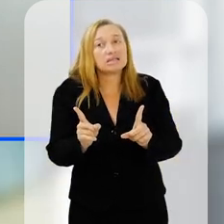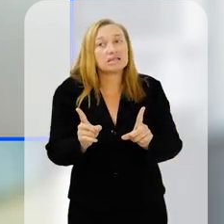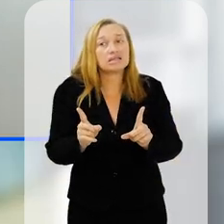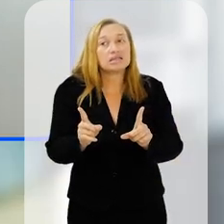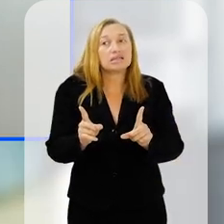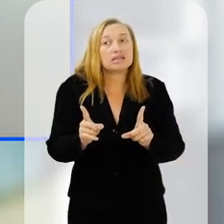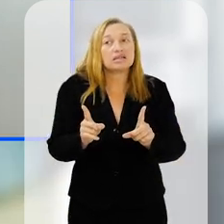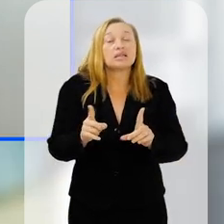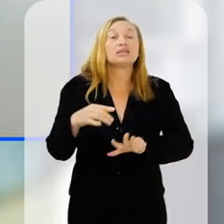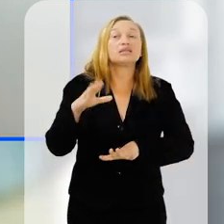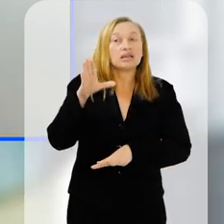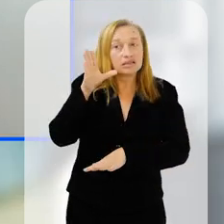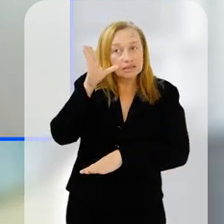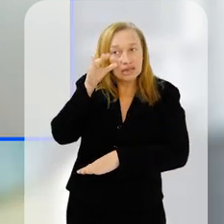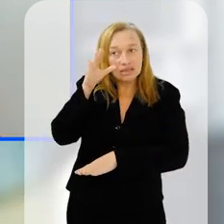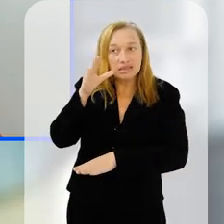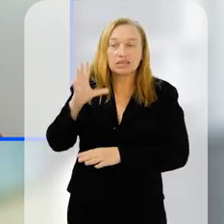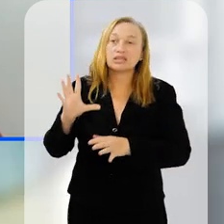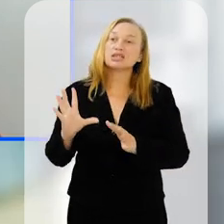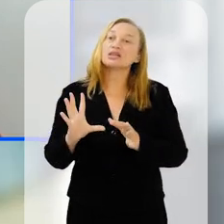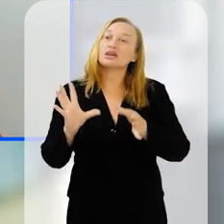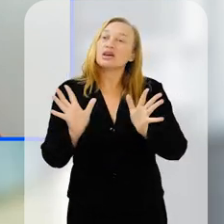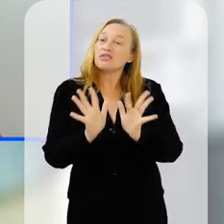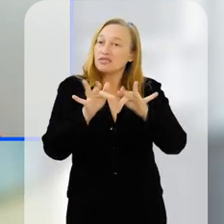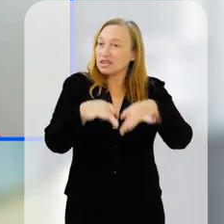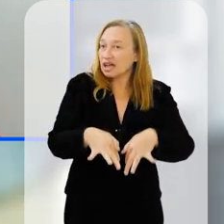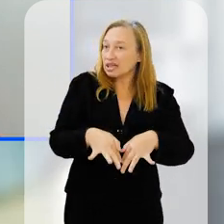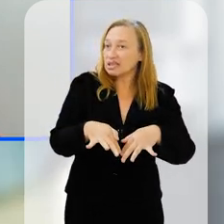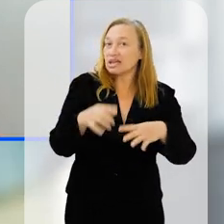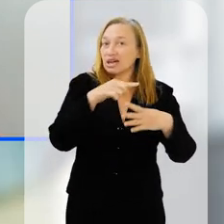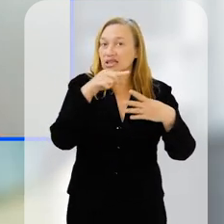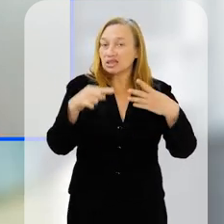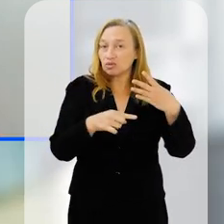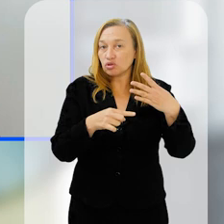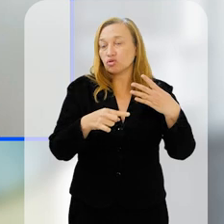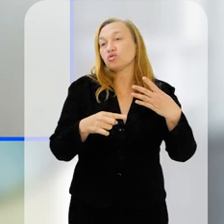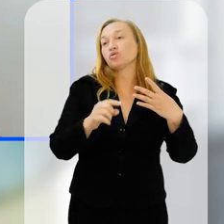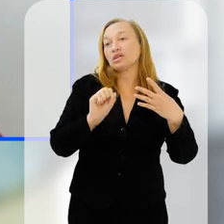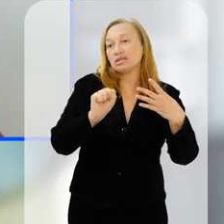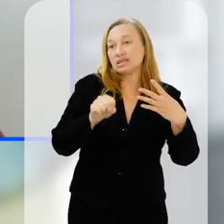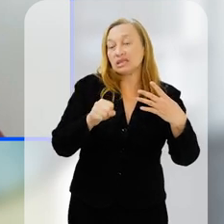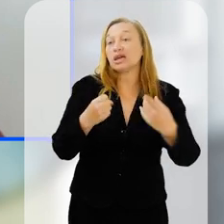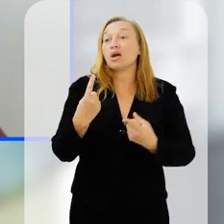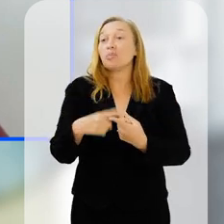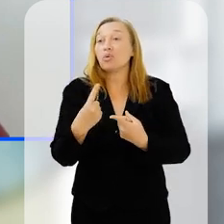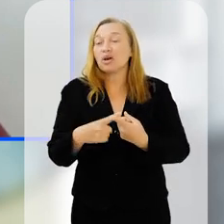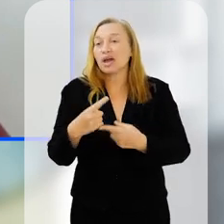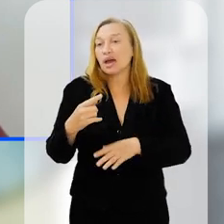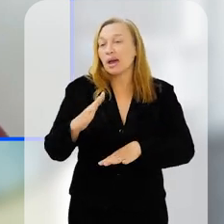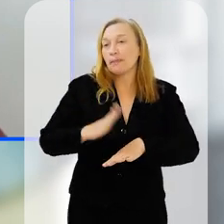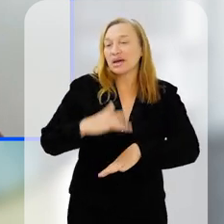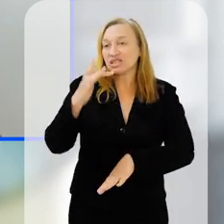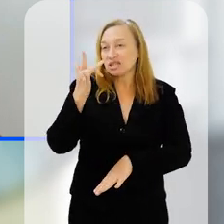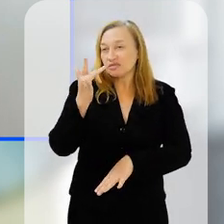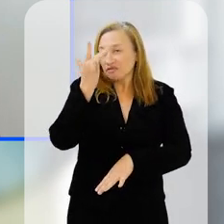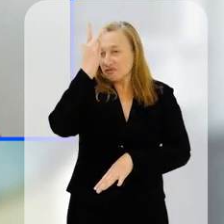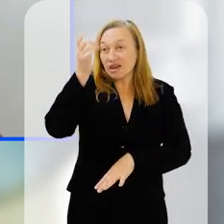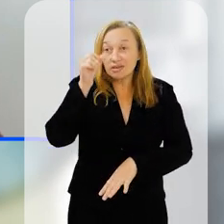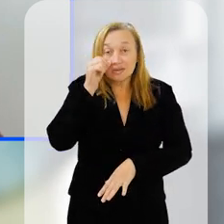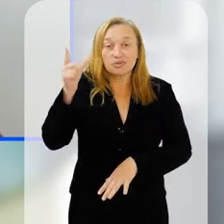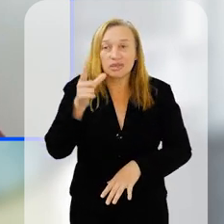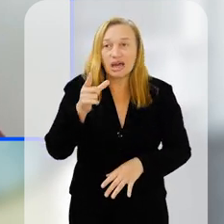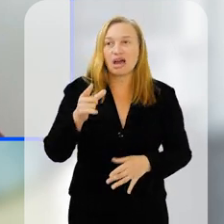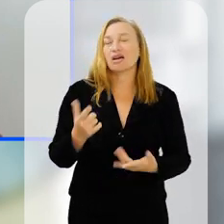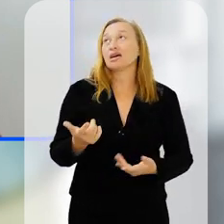mas apesar disso, seria interessante que a gente completasse um ciclo inteiro sim, primeiro porque é mais fácil despertar,